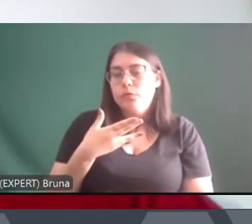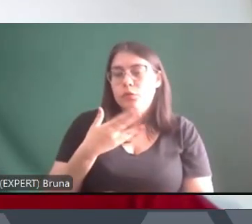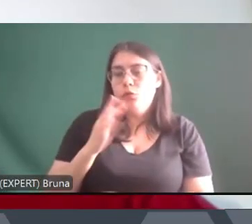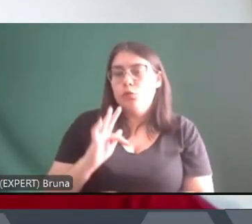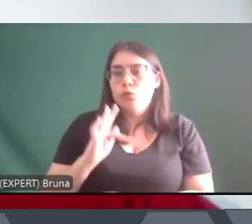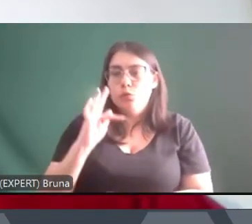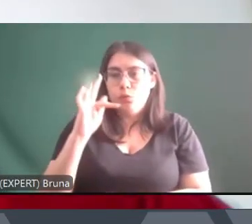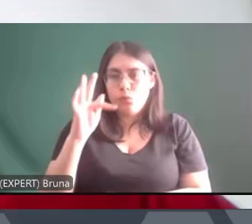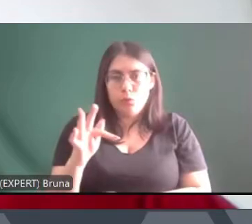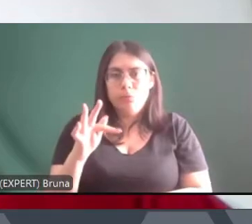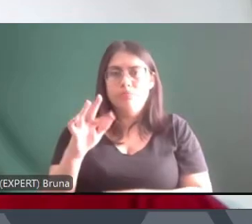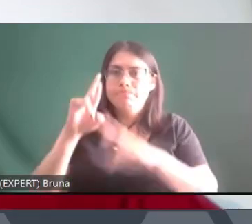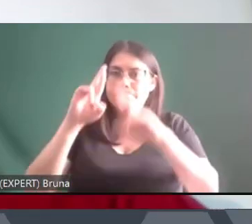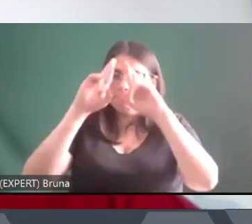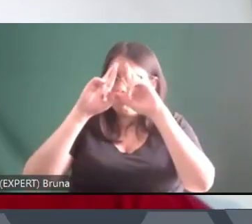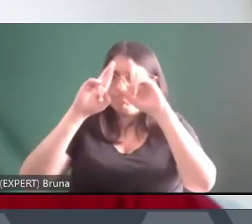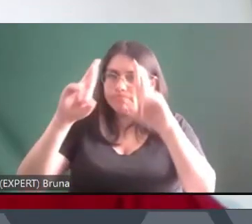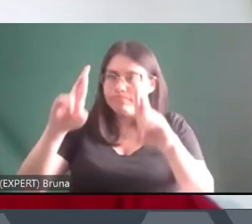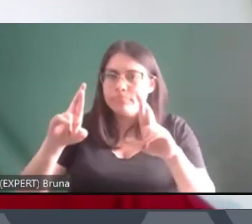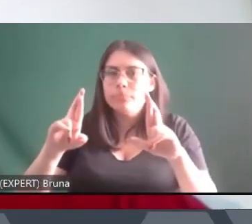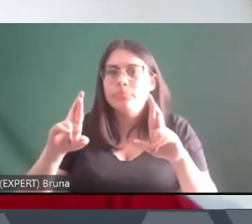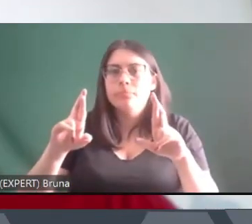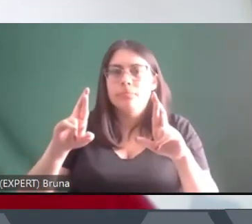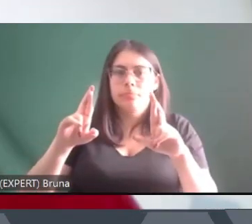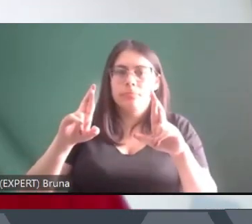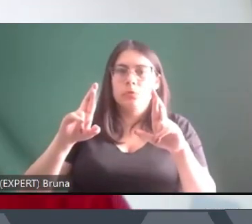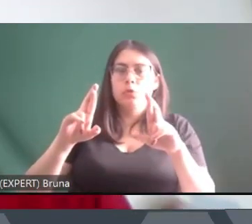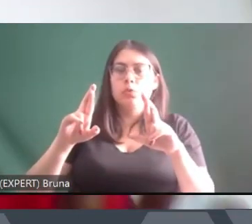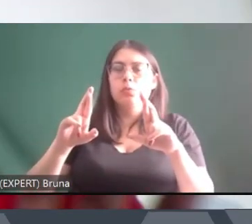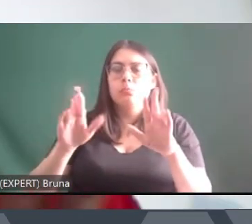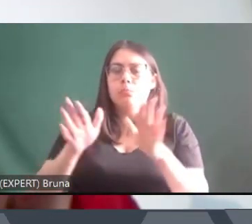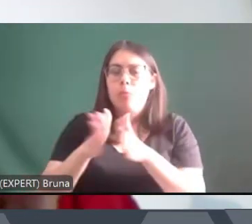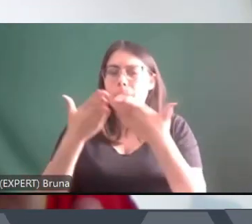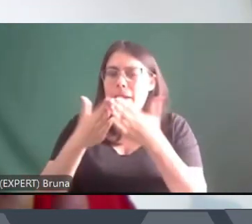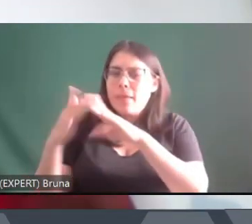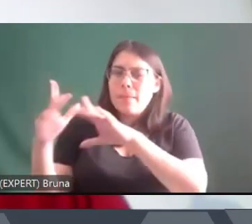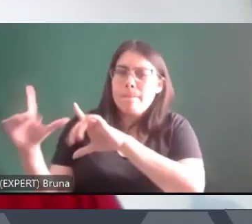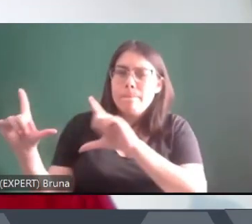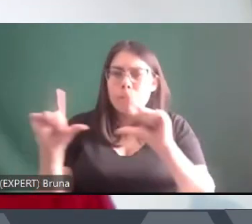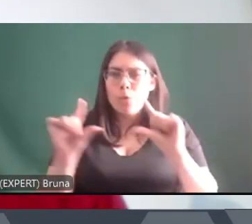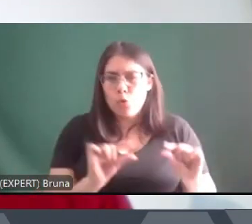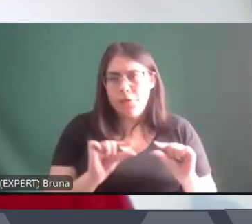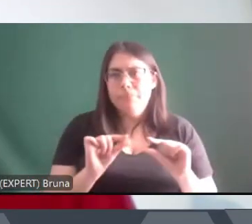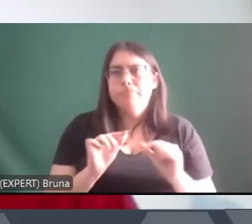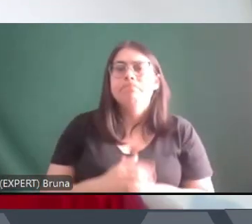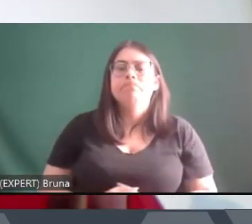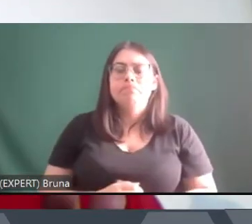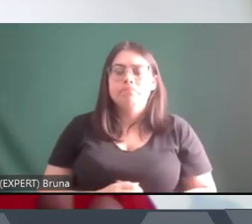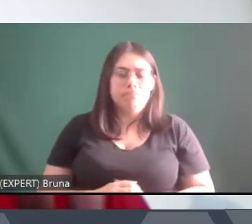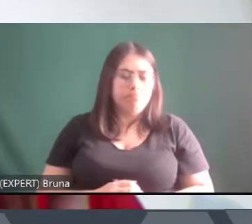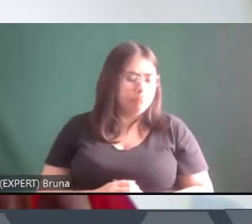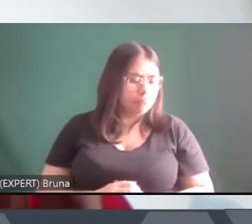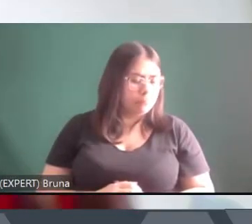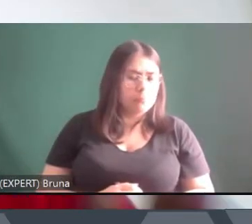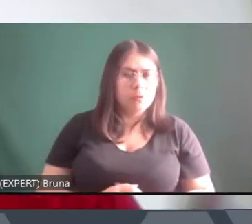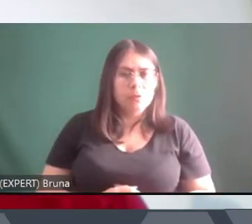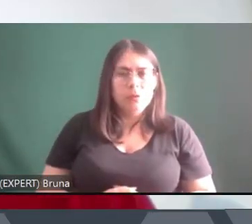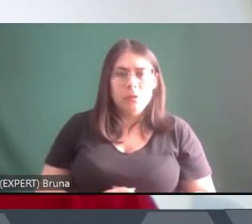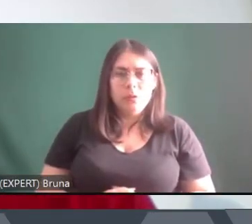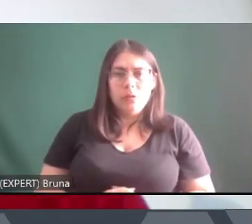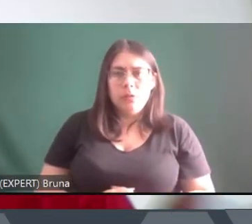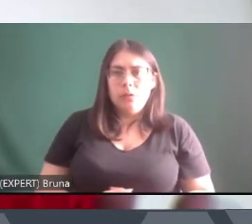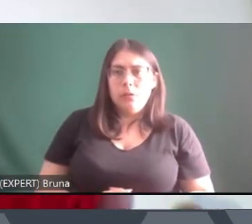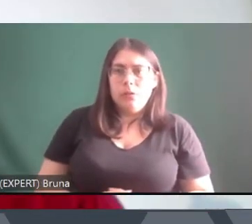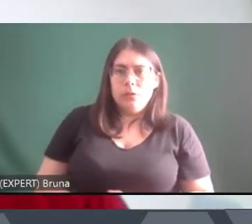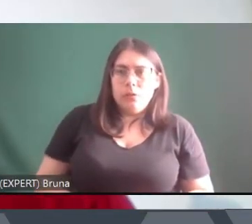com mais respeito, com menos humilhação e menos miséria. Isso promove, junto com o surgimento das